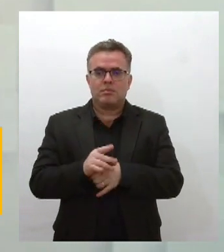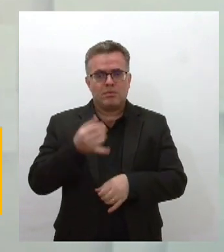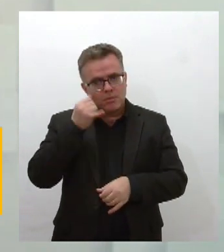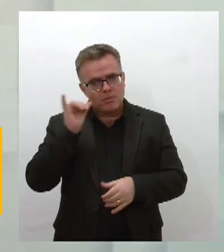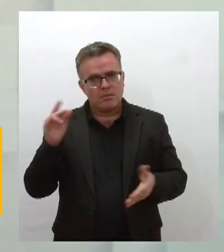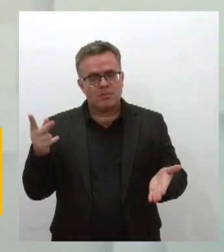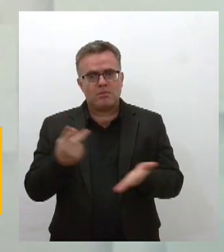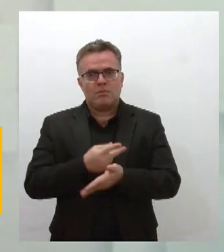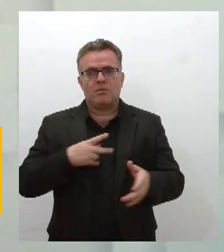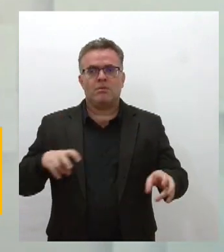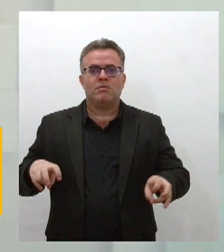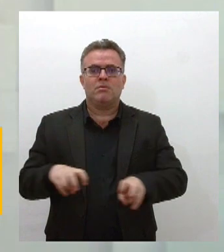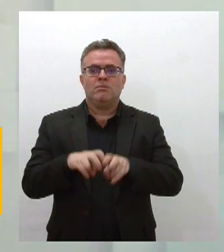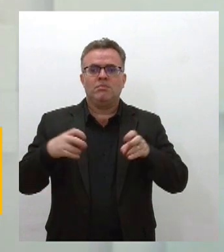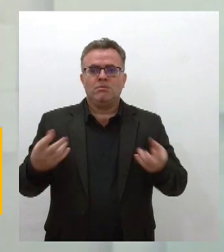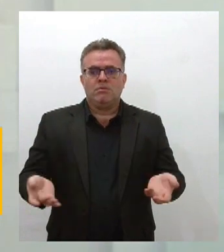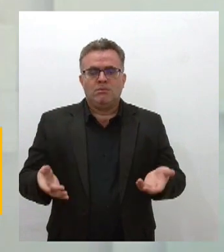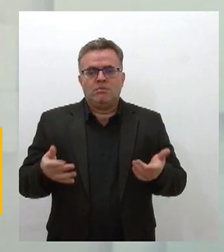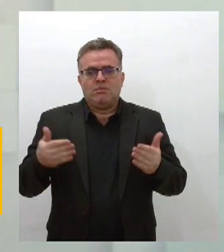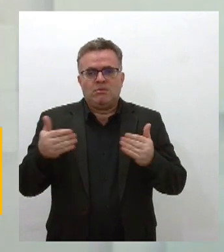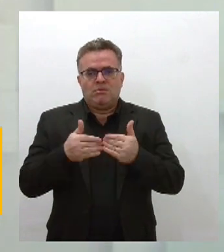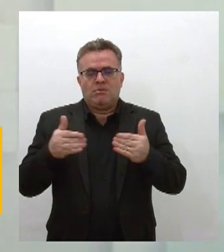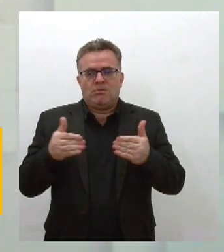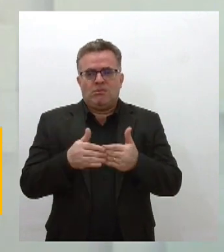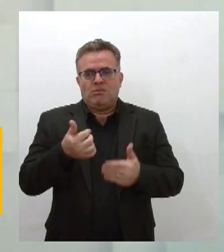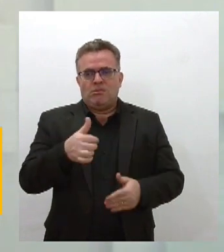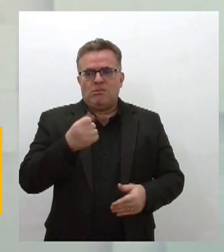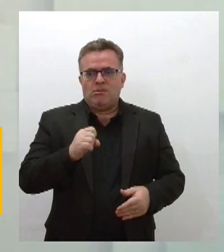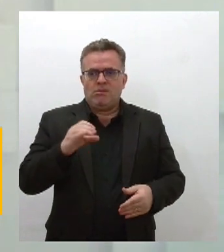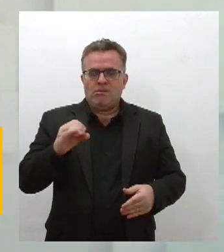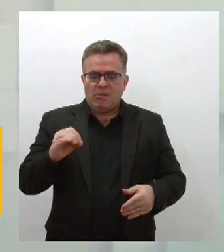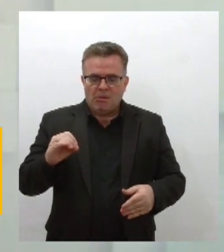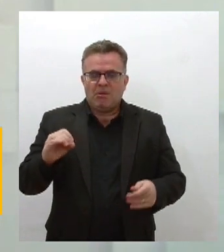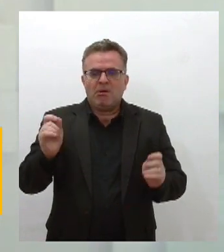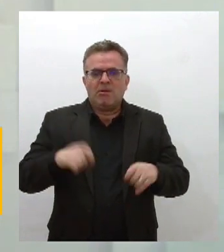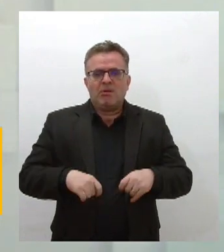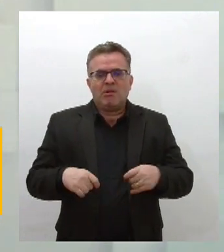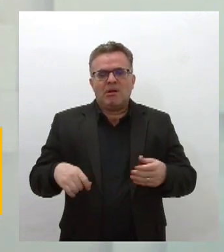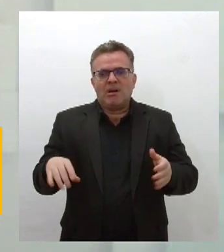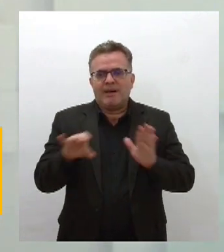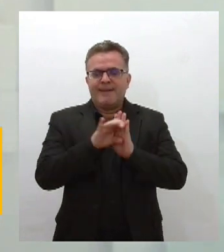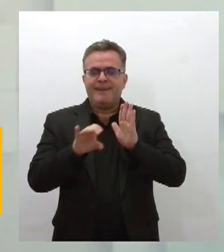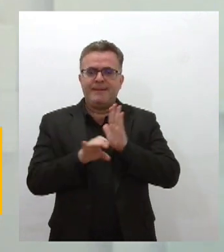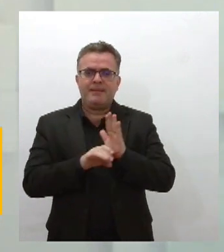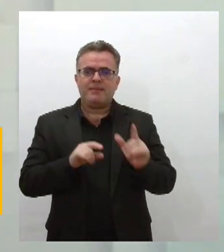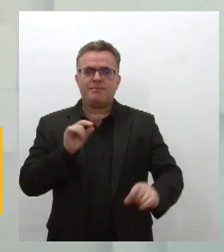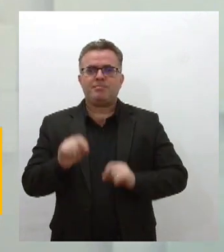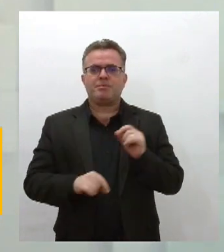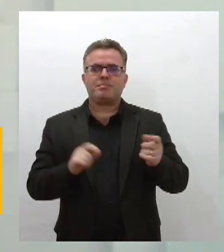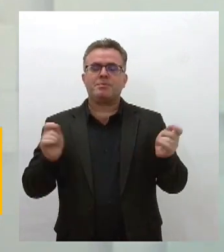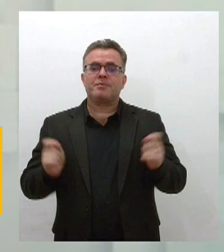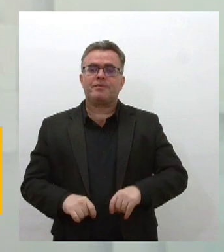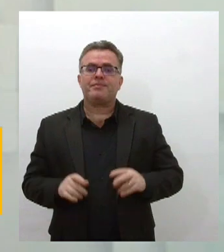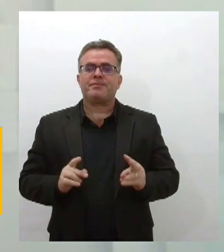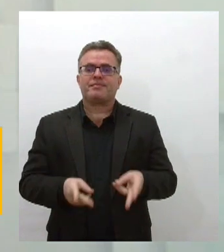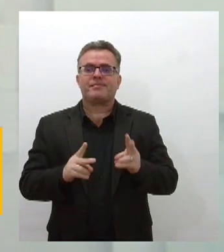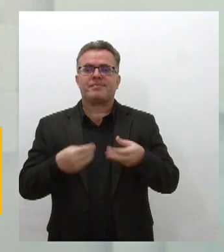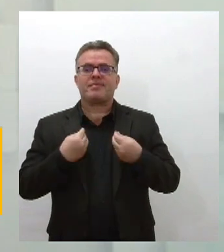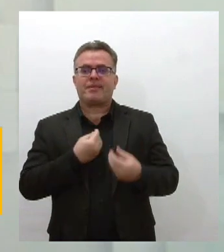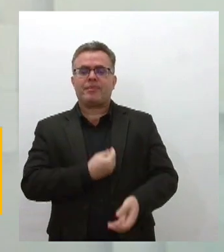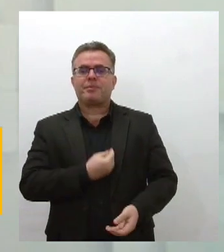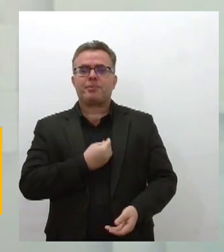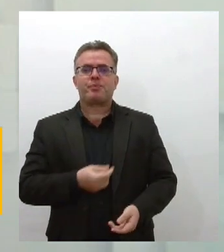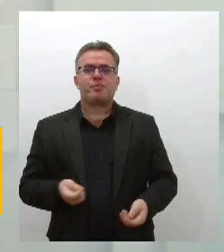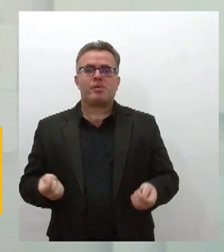com o inciso 4 do artigo 280 do Código de Trânsito Brasileiro, o agente da Autoridade de Trânsito tem a competência de